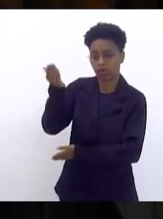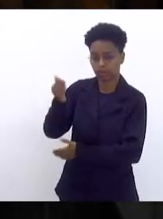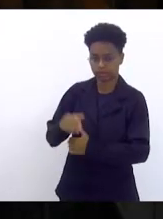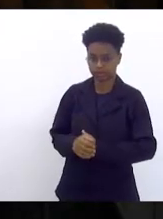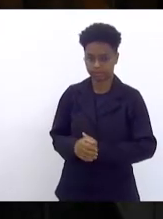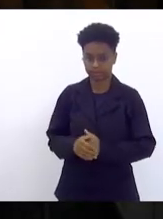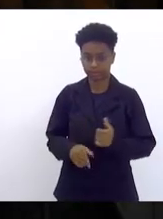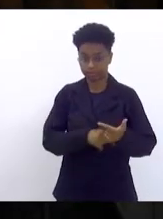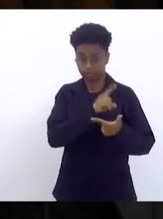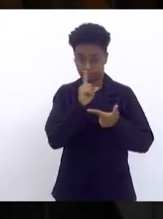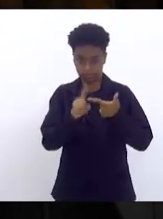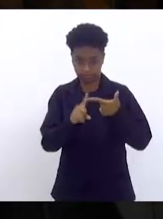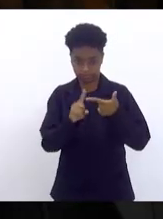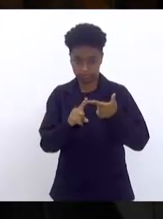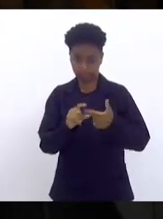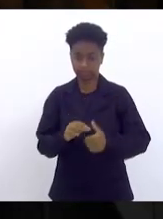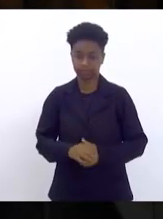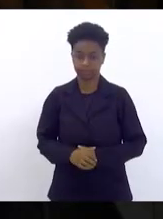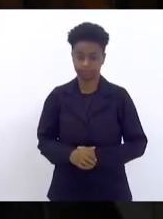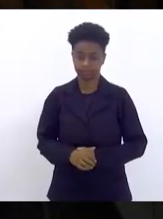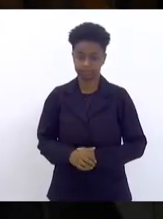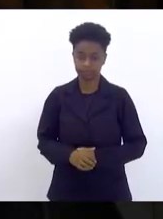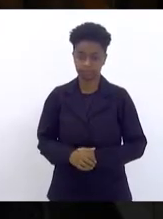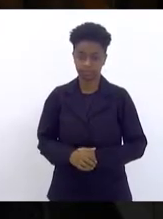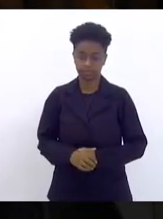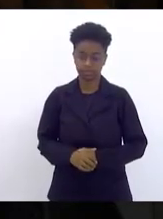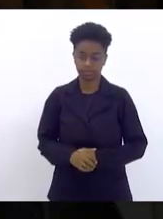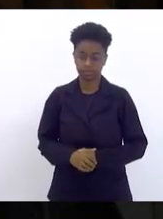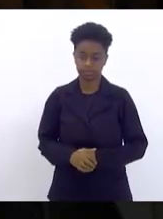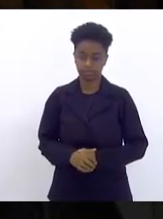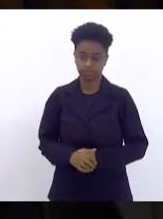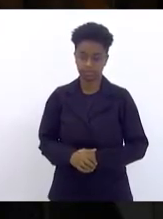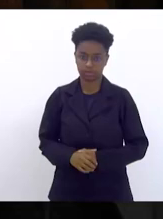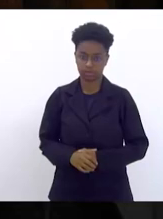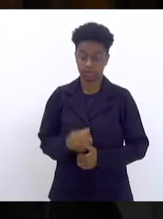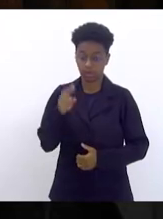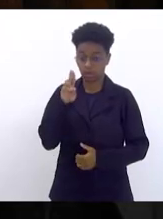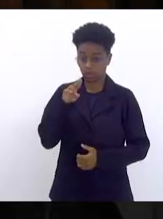Segundo consenso, que a União